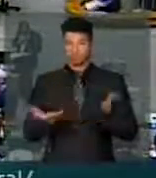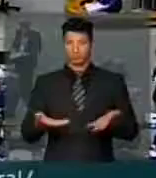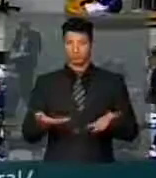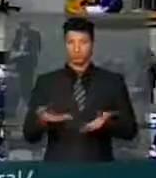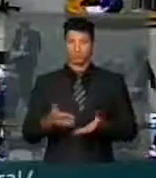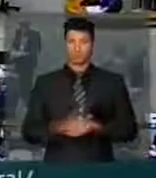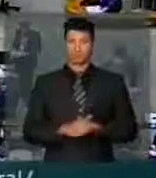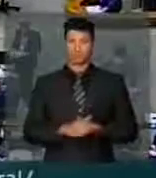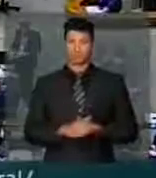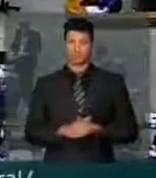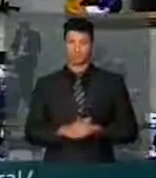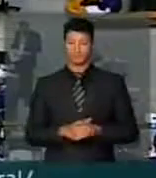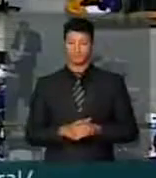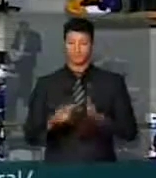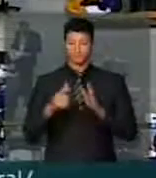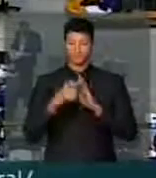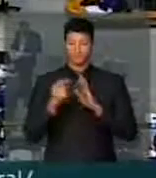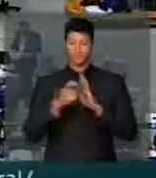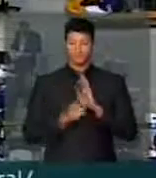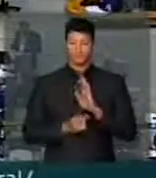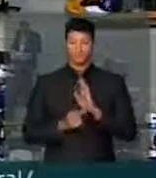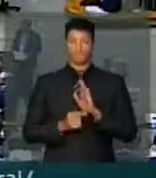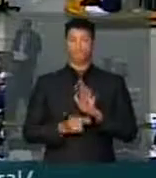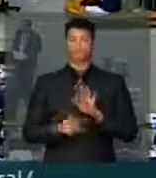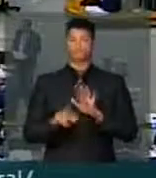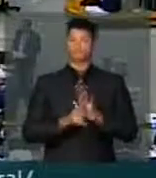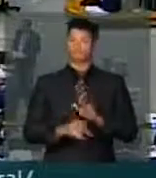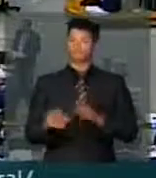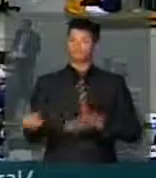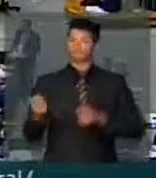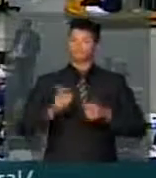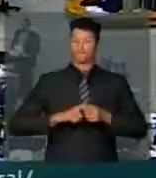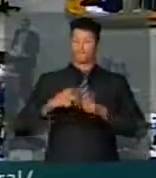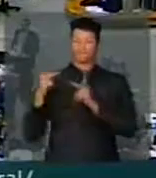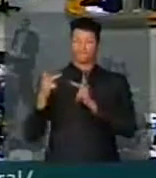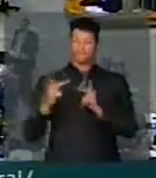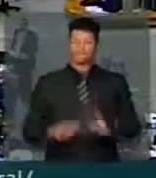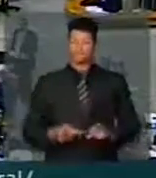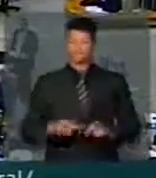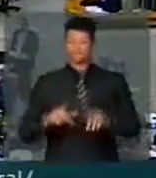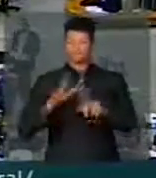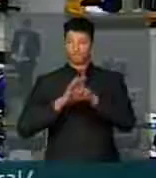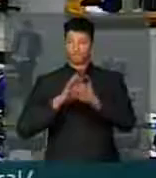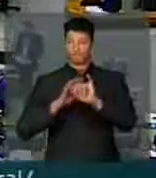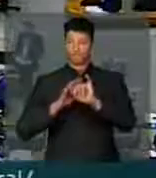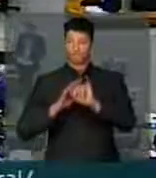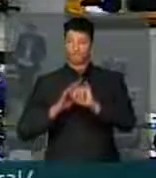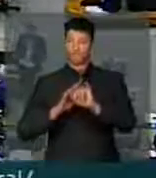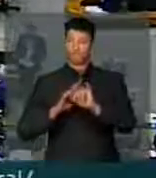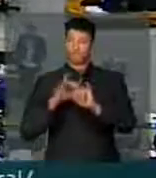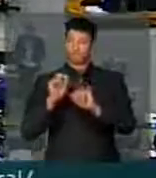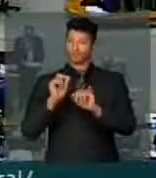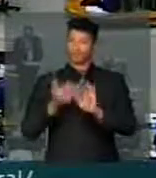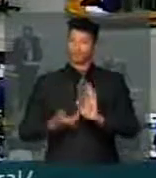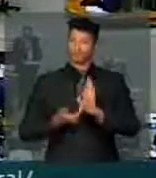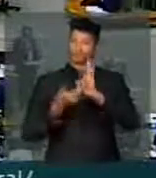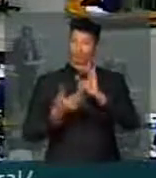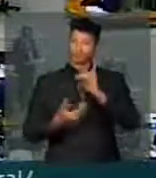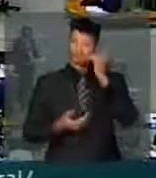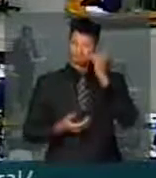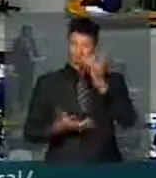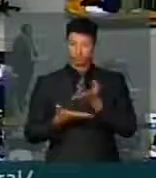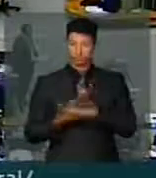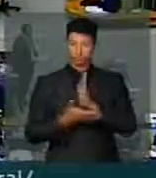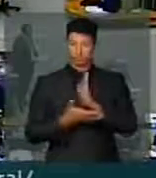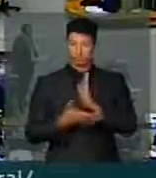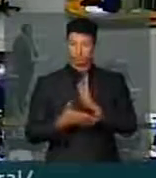aqui. Esse destaque, ele retoma o projeto de lei que a Câmara dos Deputados